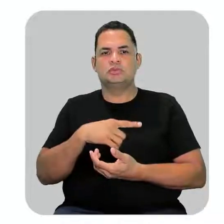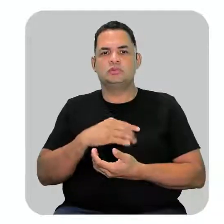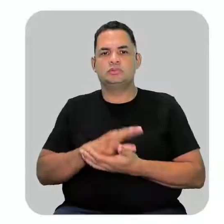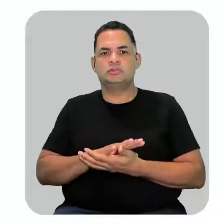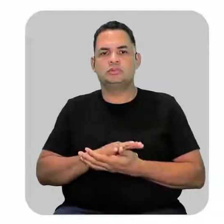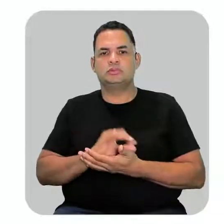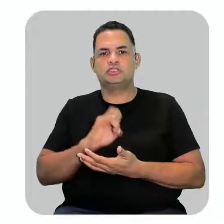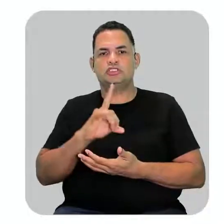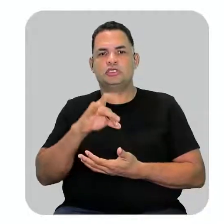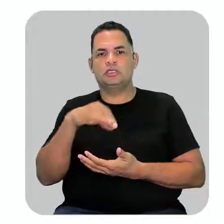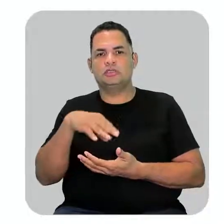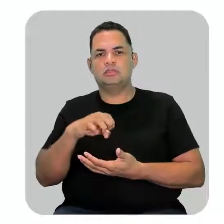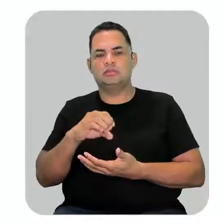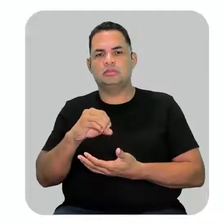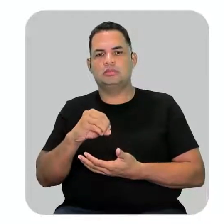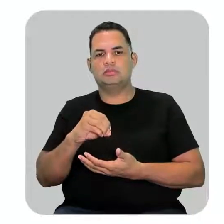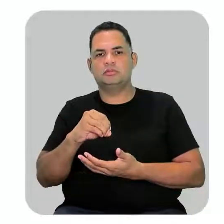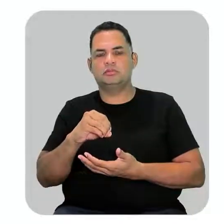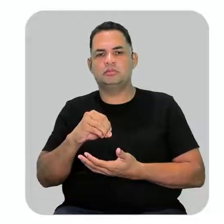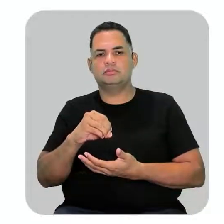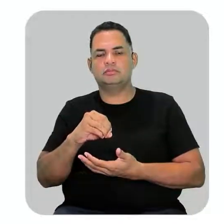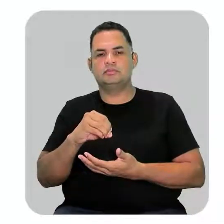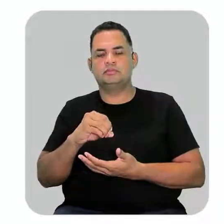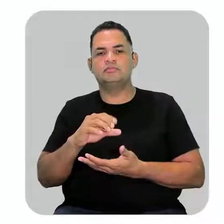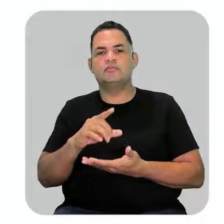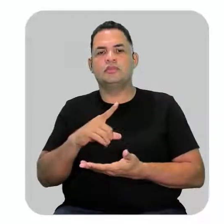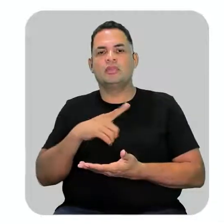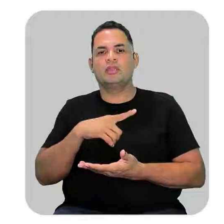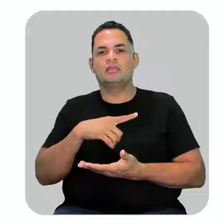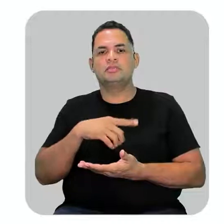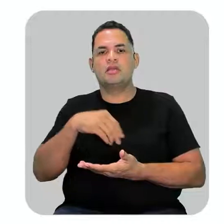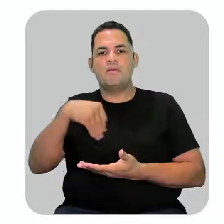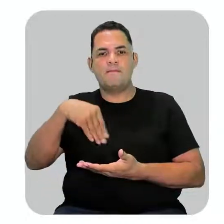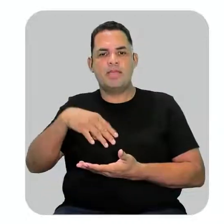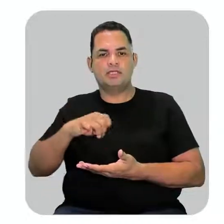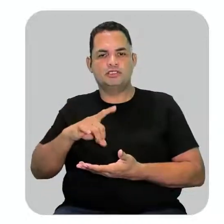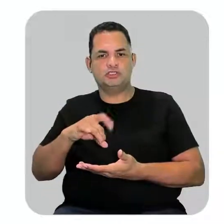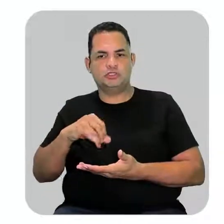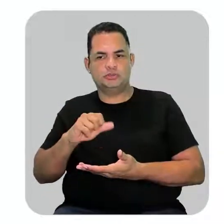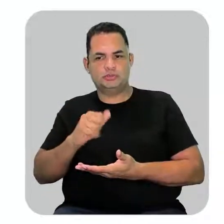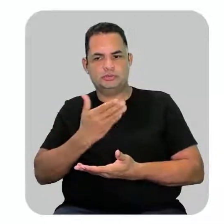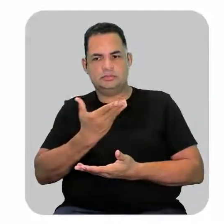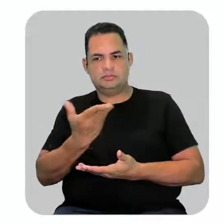é um dieno certo e nós temos o metil bem aqui